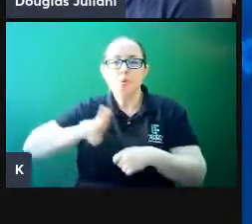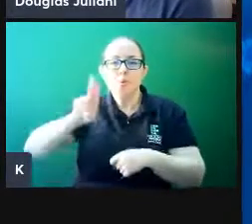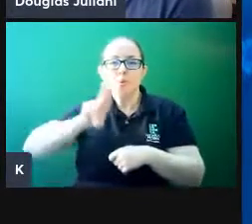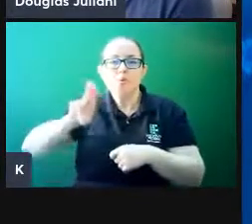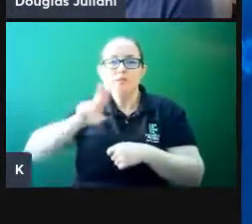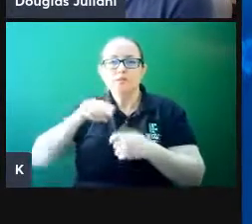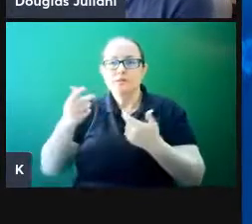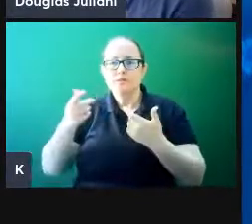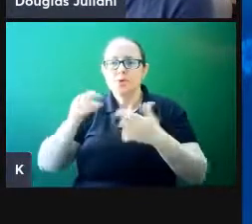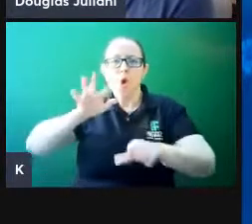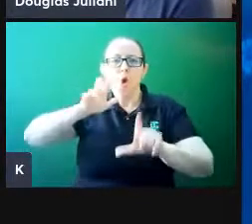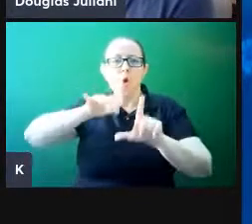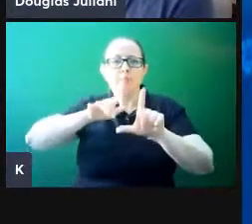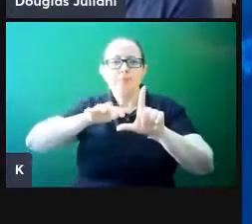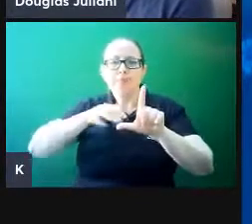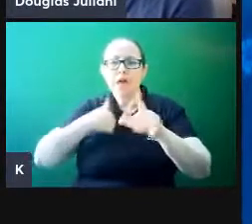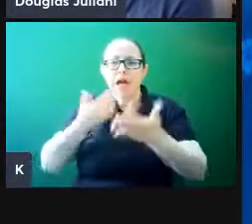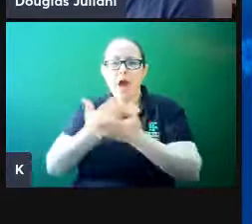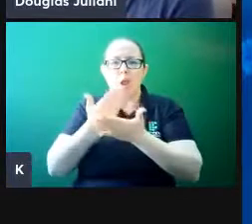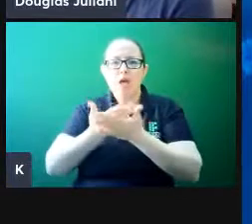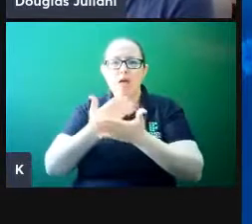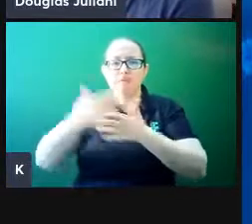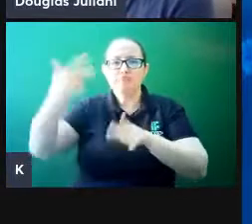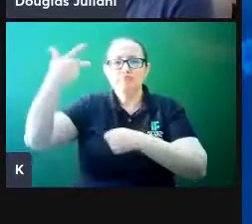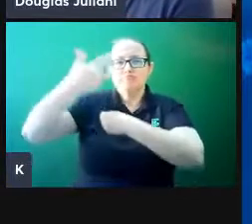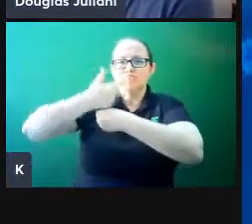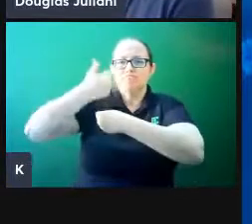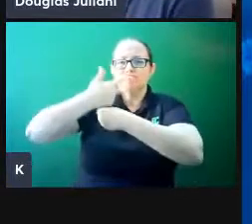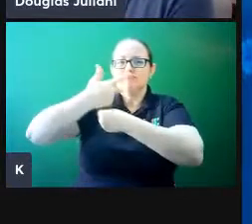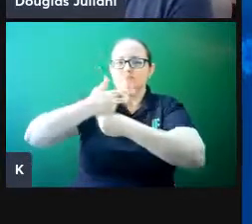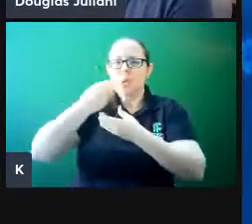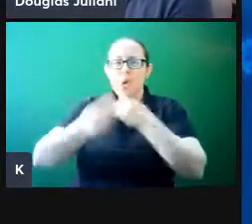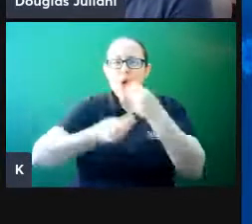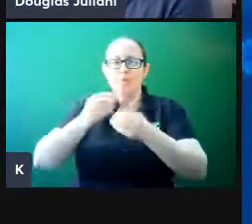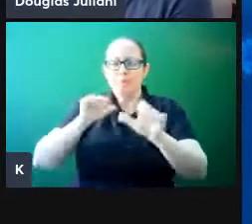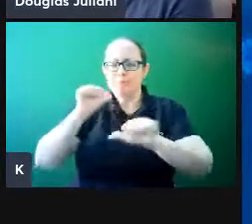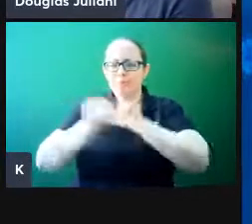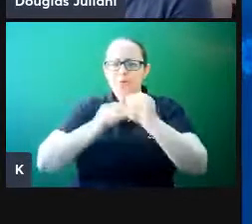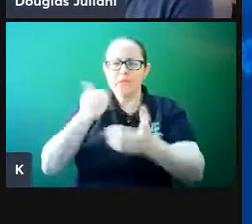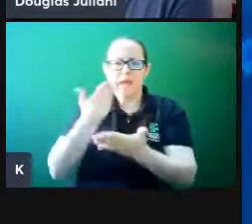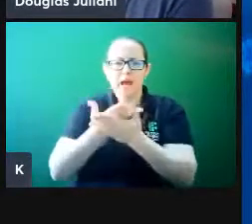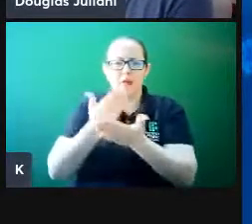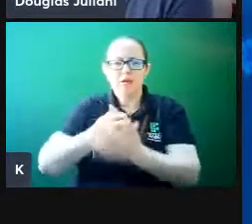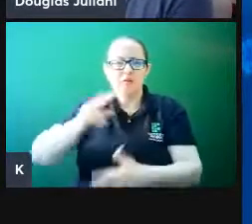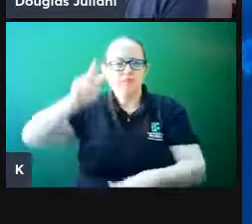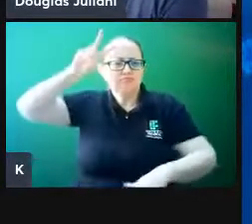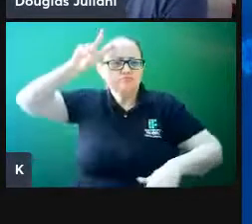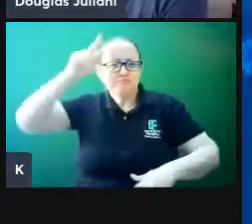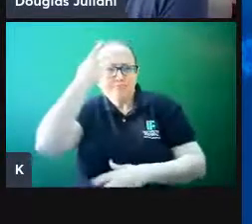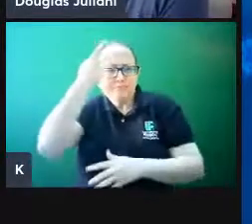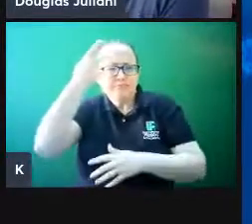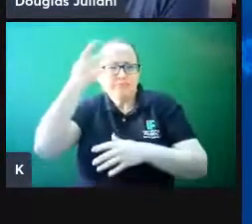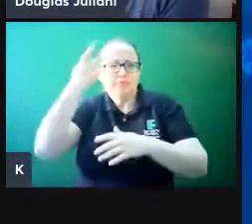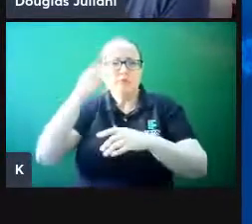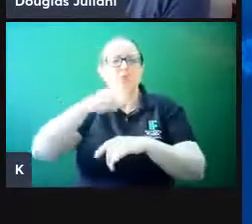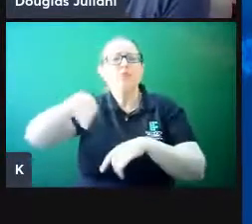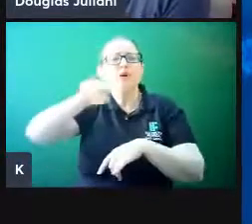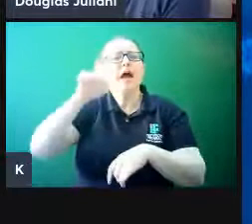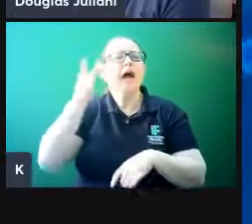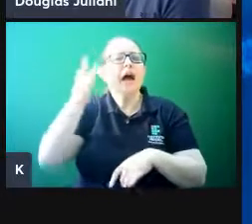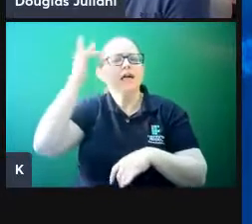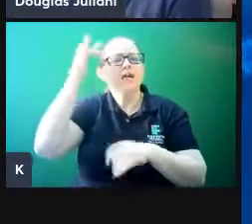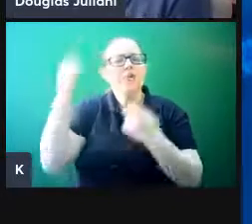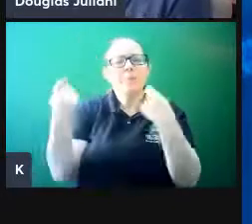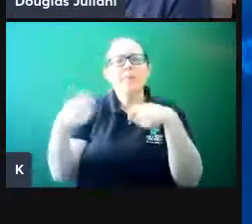mexer nas metodologias, alterar a forma de dar aula de uma hora para a outra? O que vocês acham que vocês